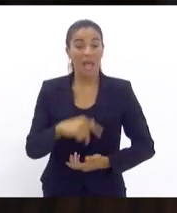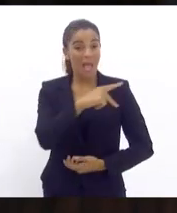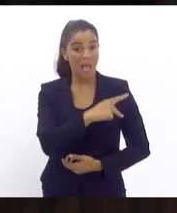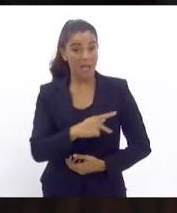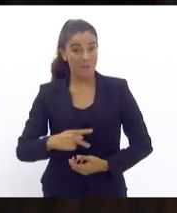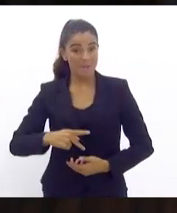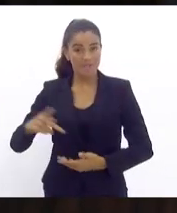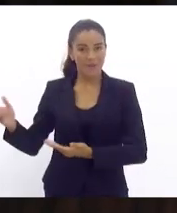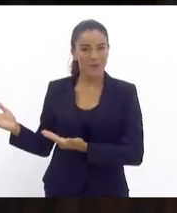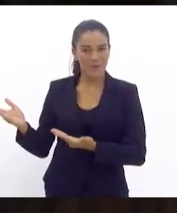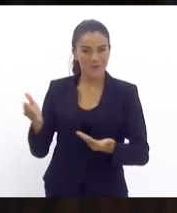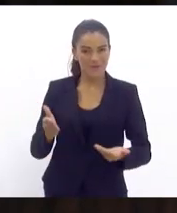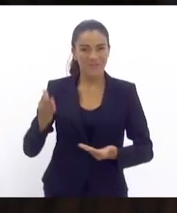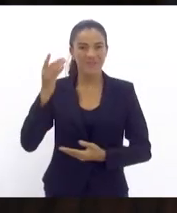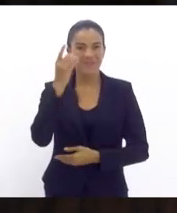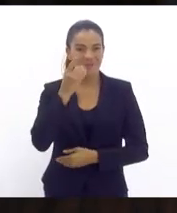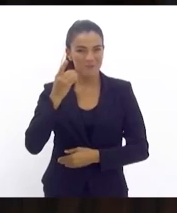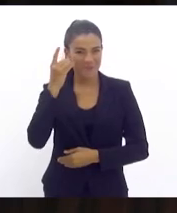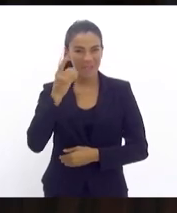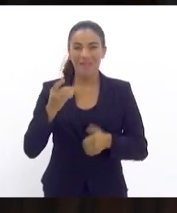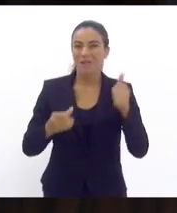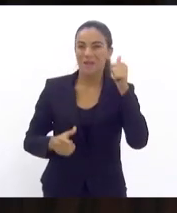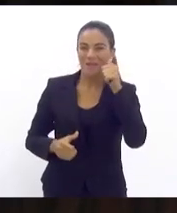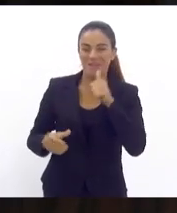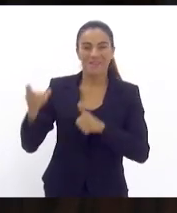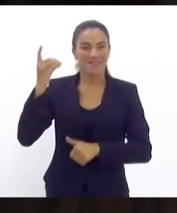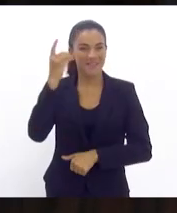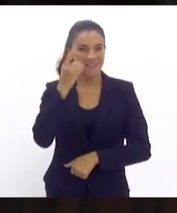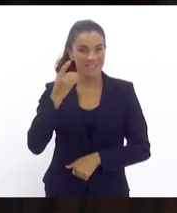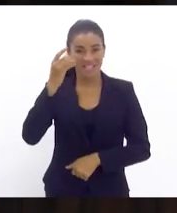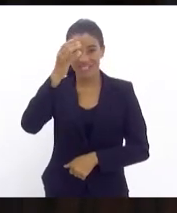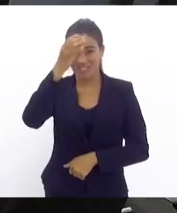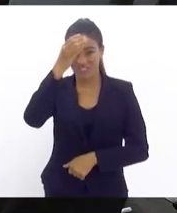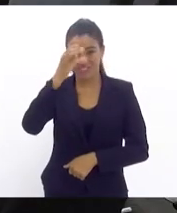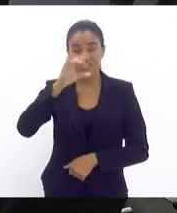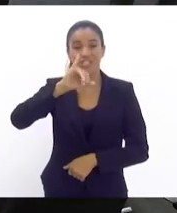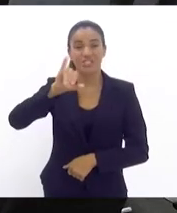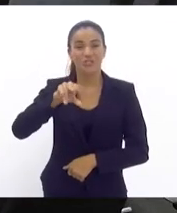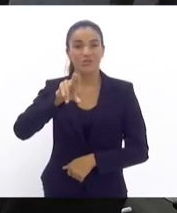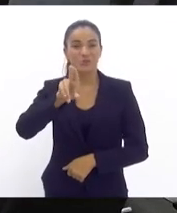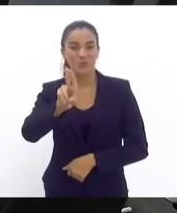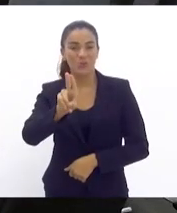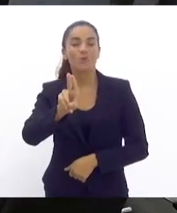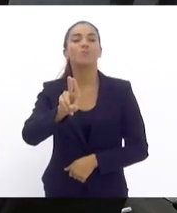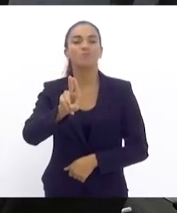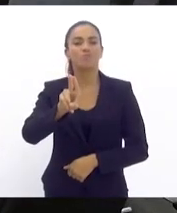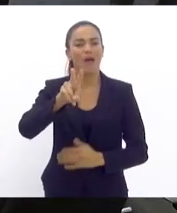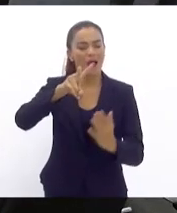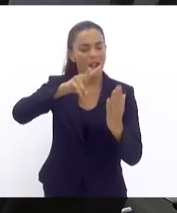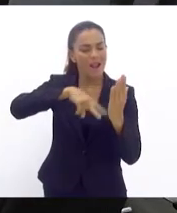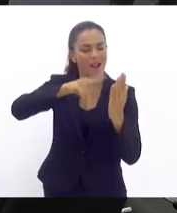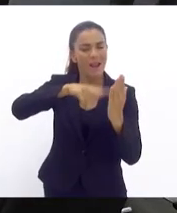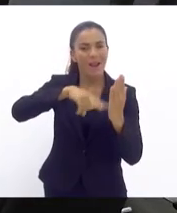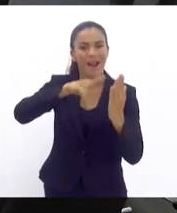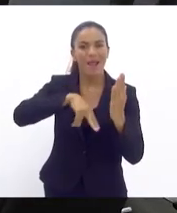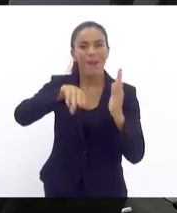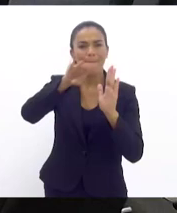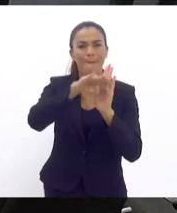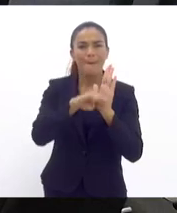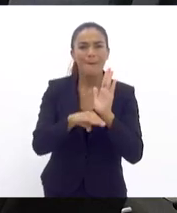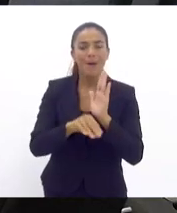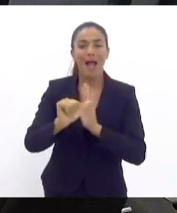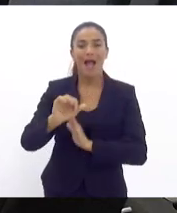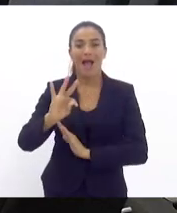convida o senhor deputado, a senhora devotada, tia Ju, para fazer uso da leitura da ata da sessão anterior.